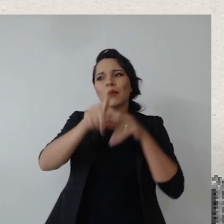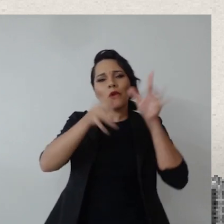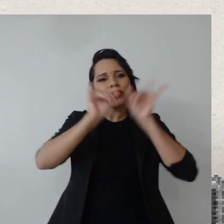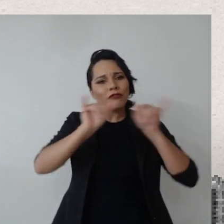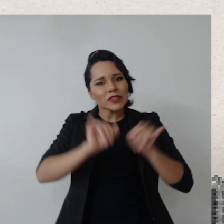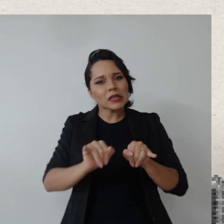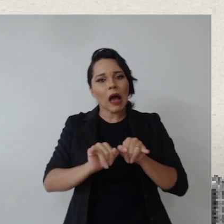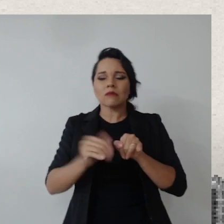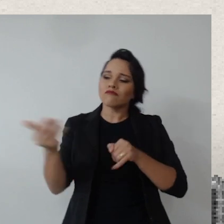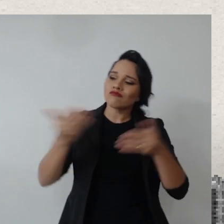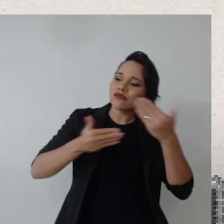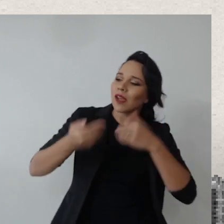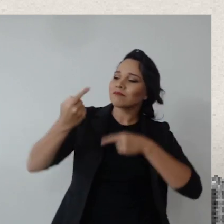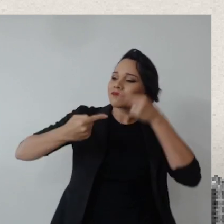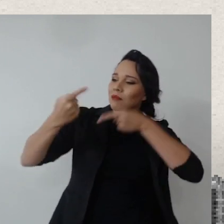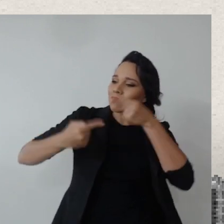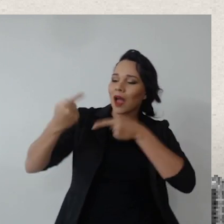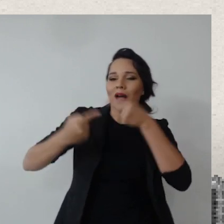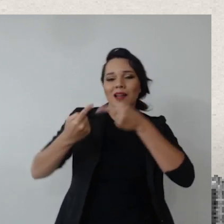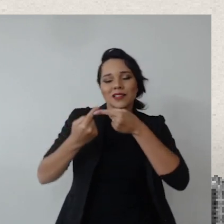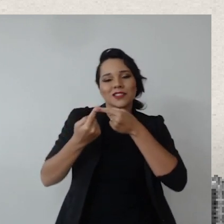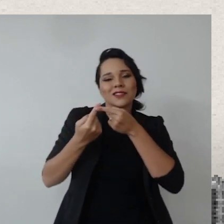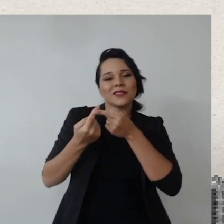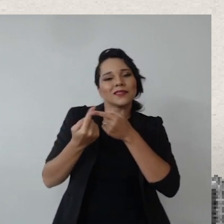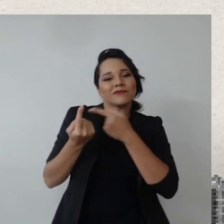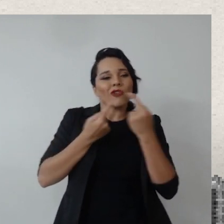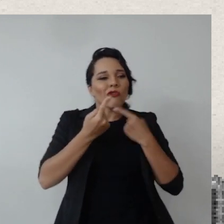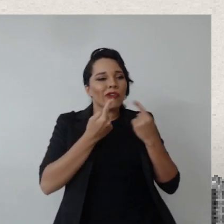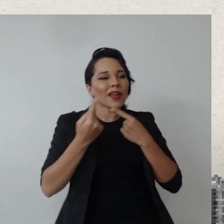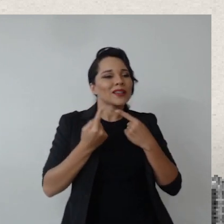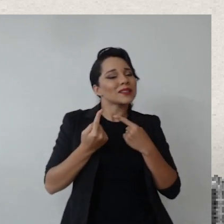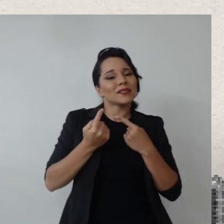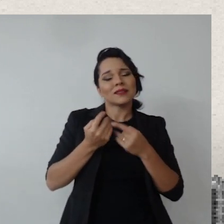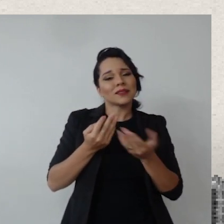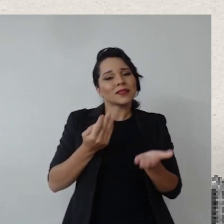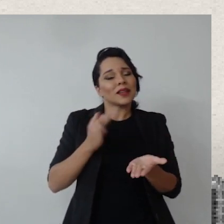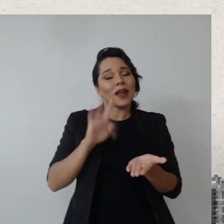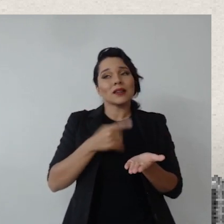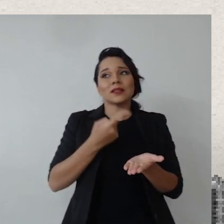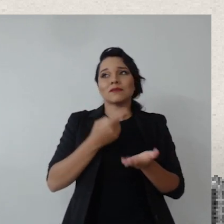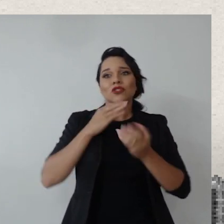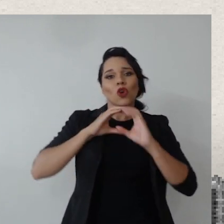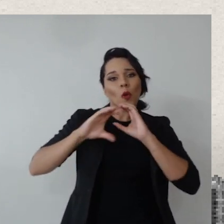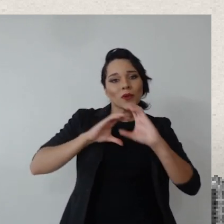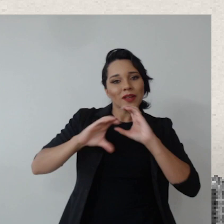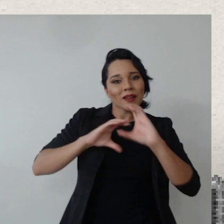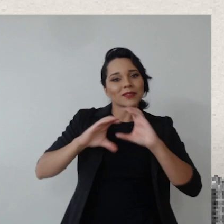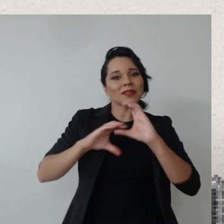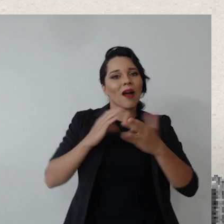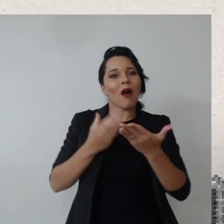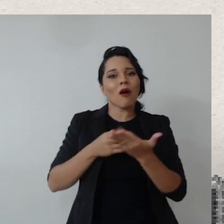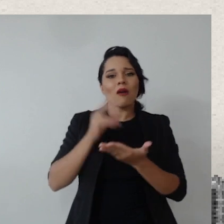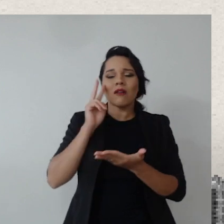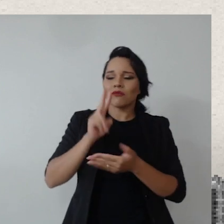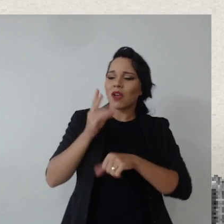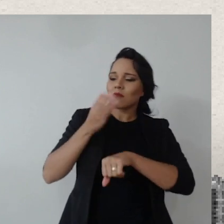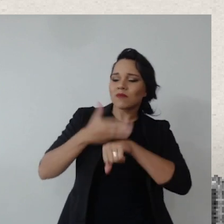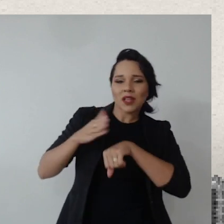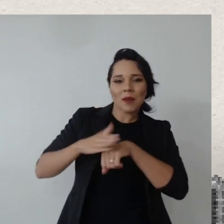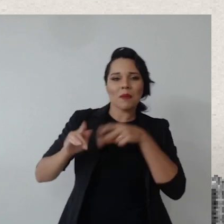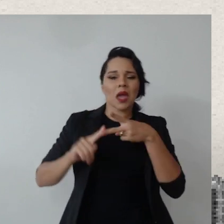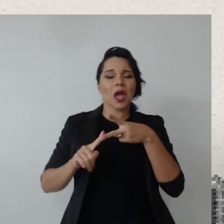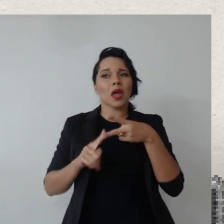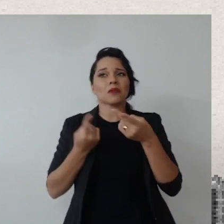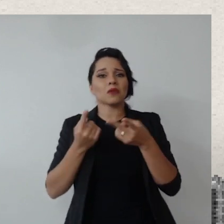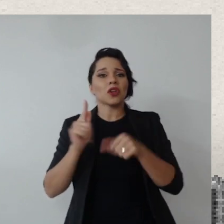participam do debate, do aperfeiçoamento, então é usar canais institucionais de comunicação via capacitação